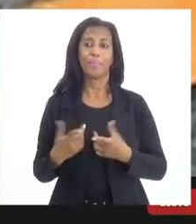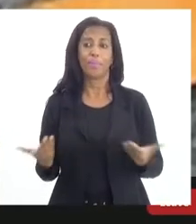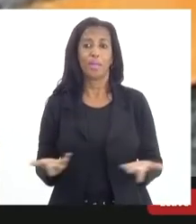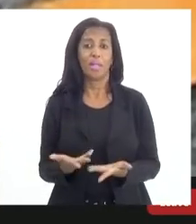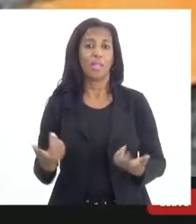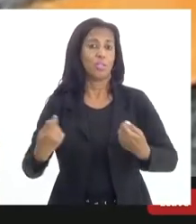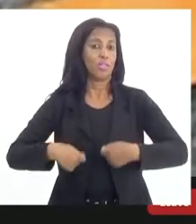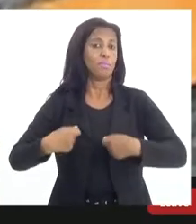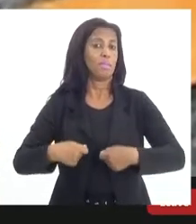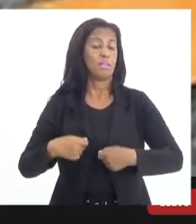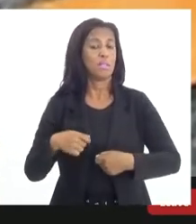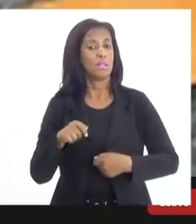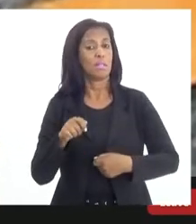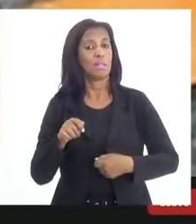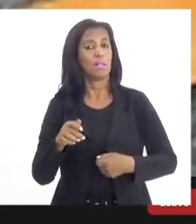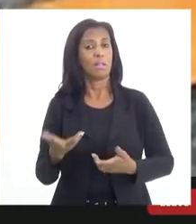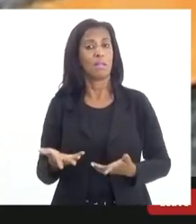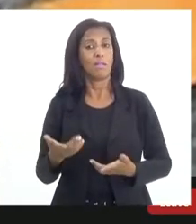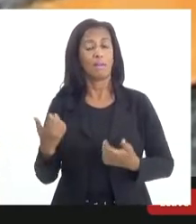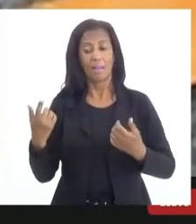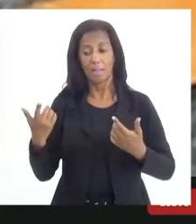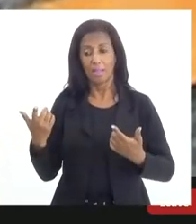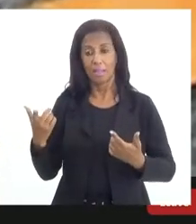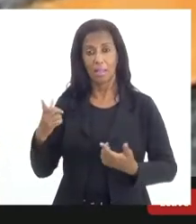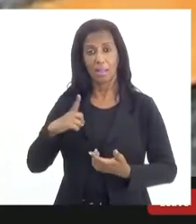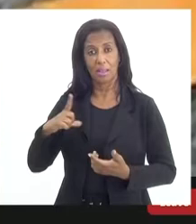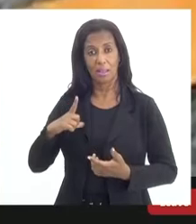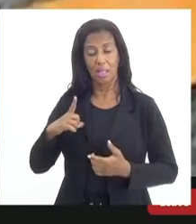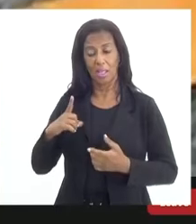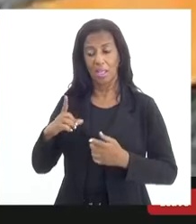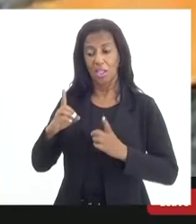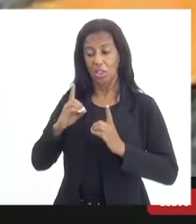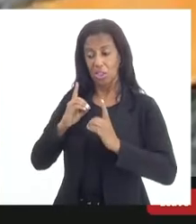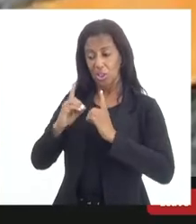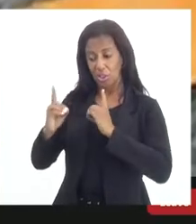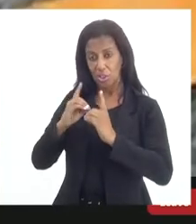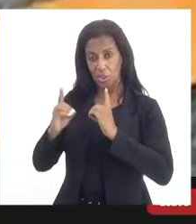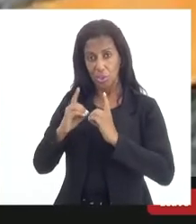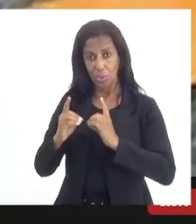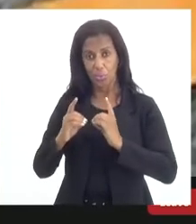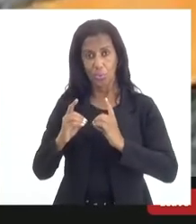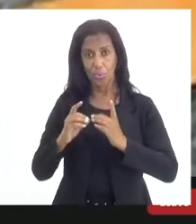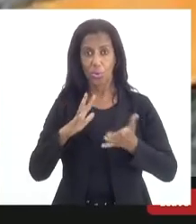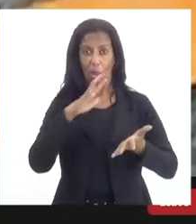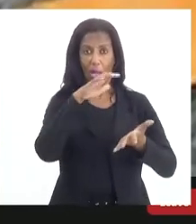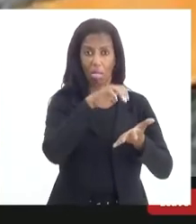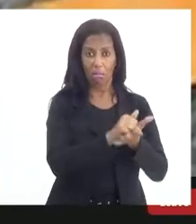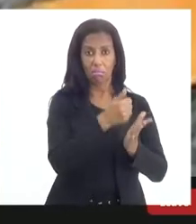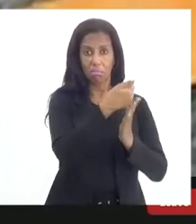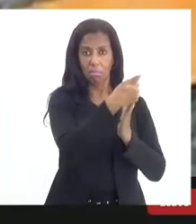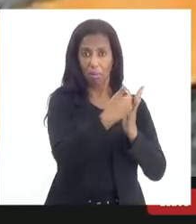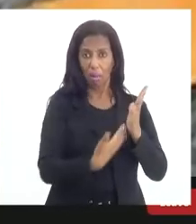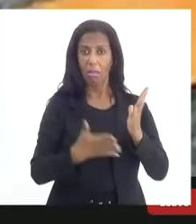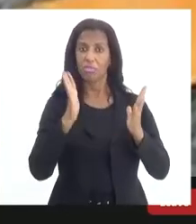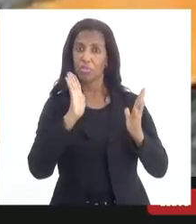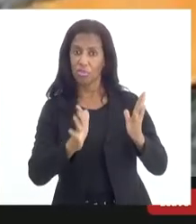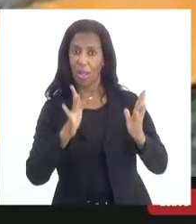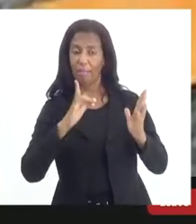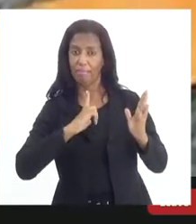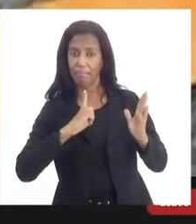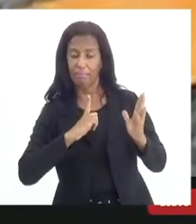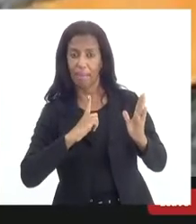gente não apenas vai ter que rediscutir aquele cadastro que temos, mas também